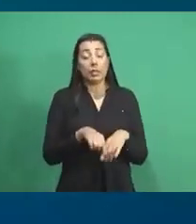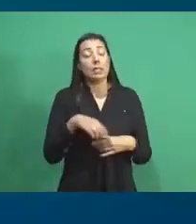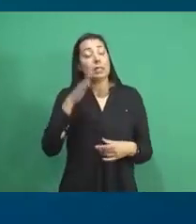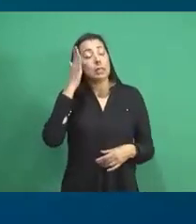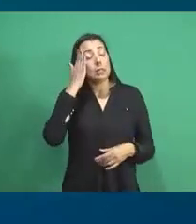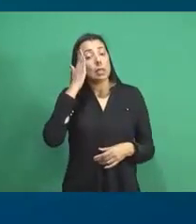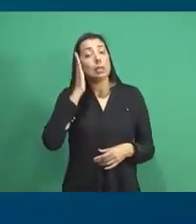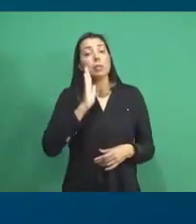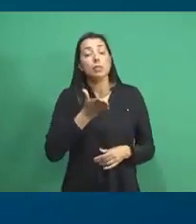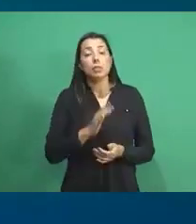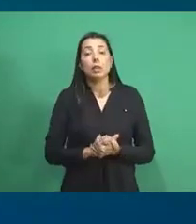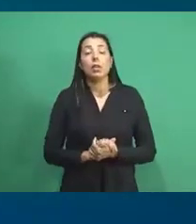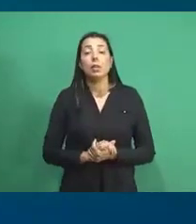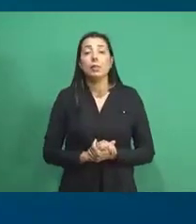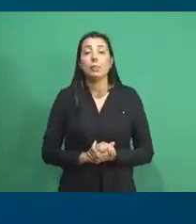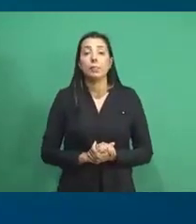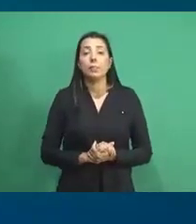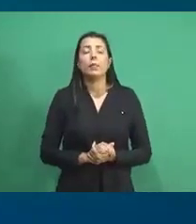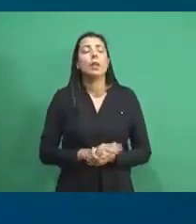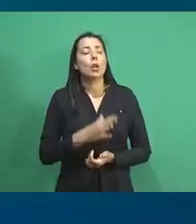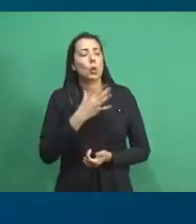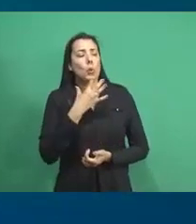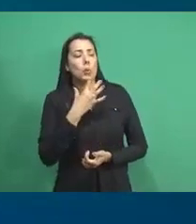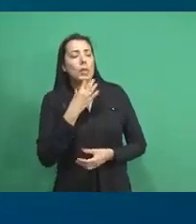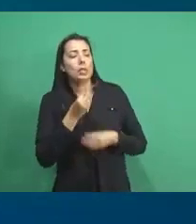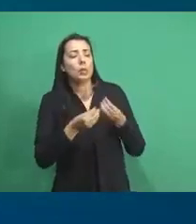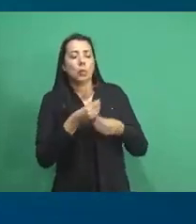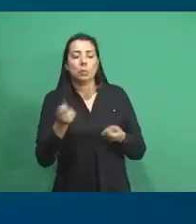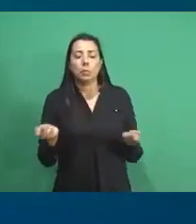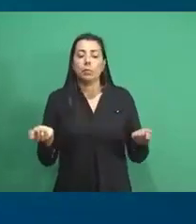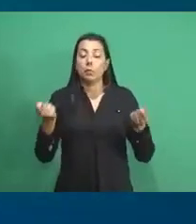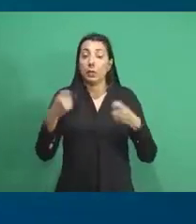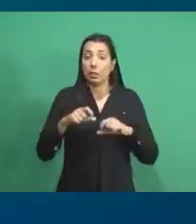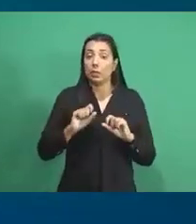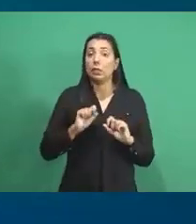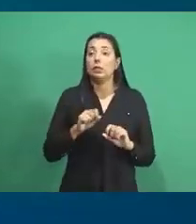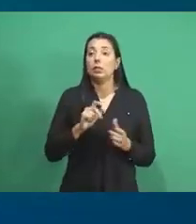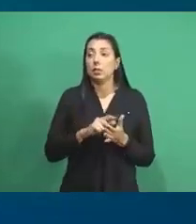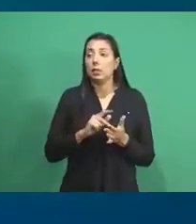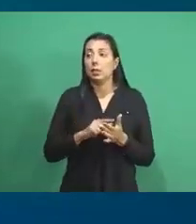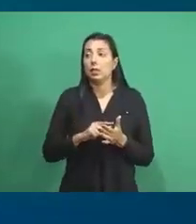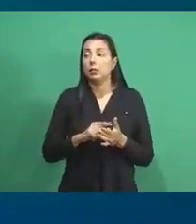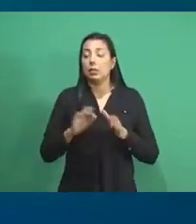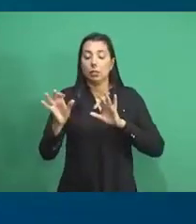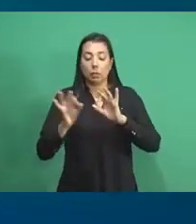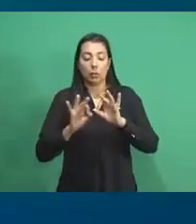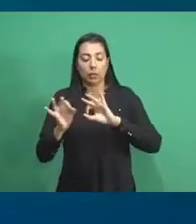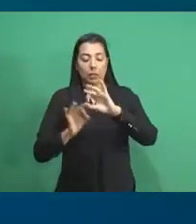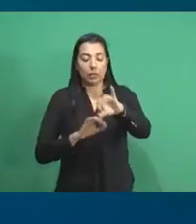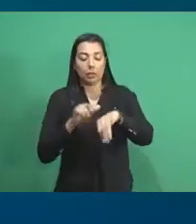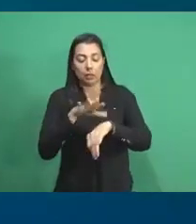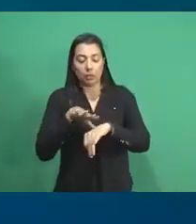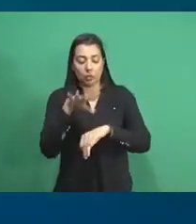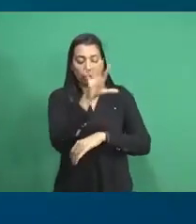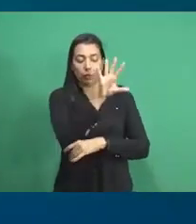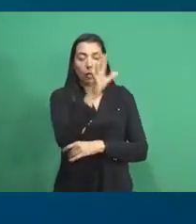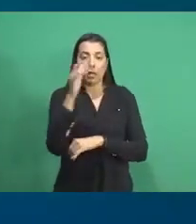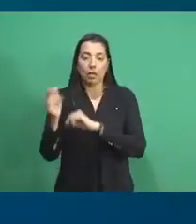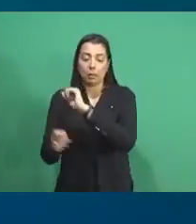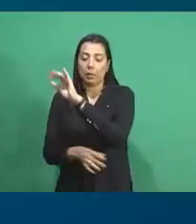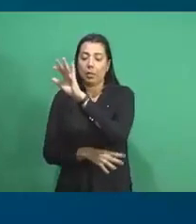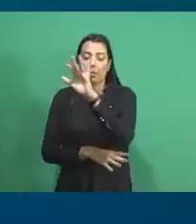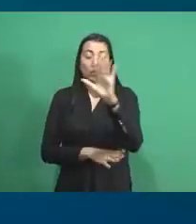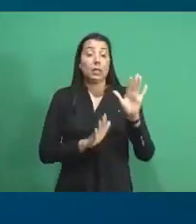sabe que muito se conhece quanto às possibilidades, quanto à savanização da região amazônica, assim